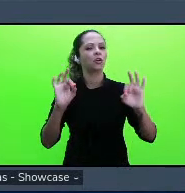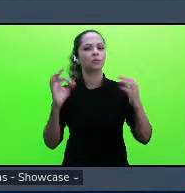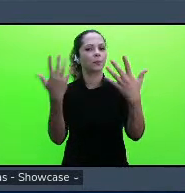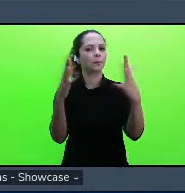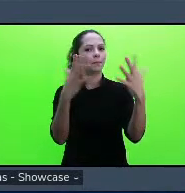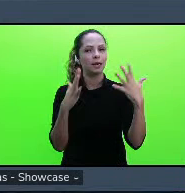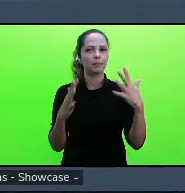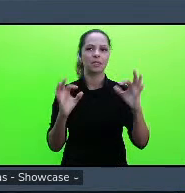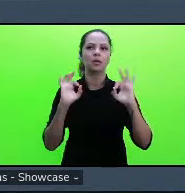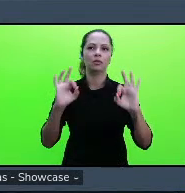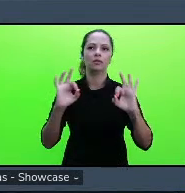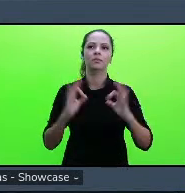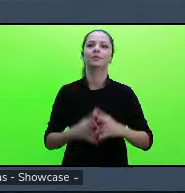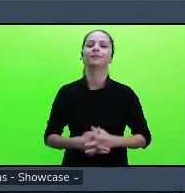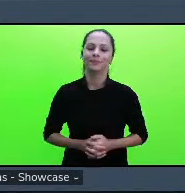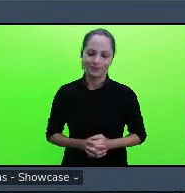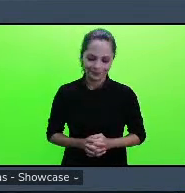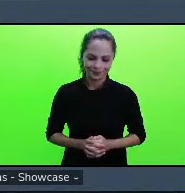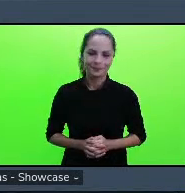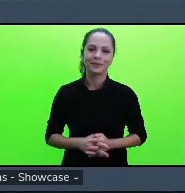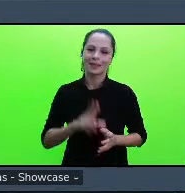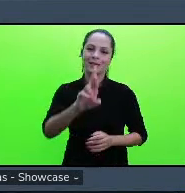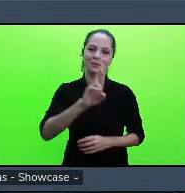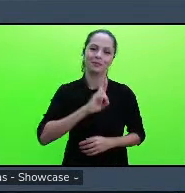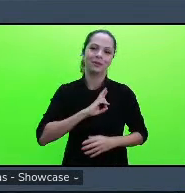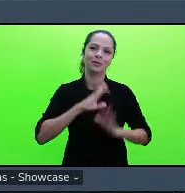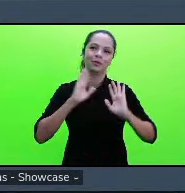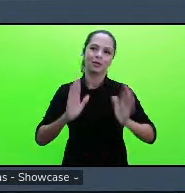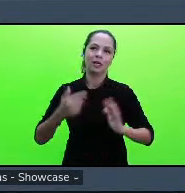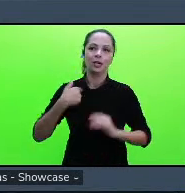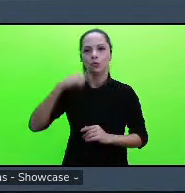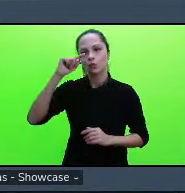me respondeu era essa minha dúvida